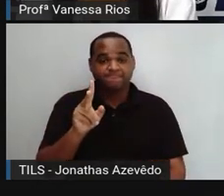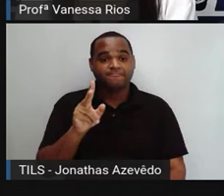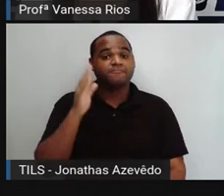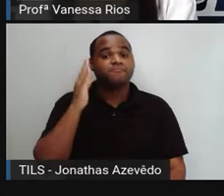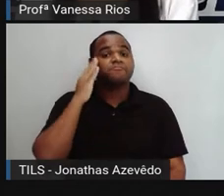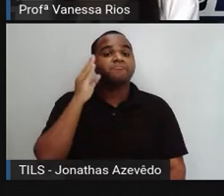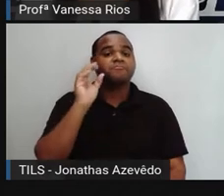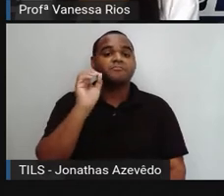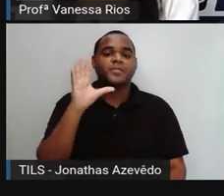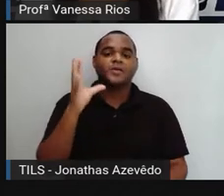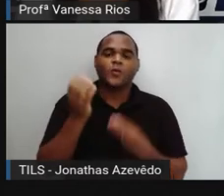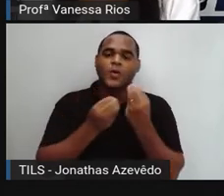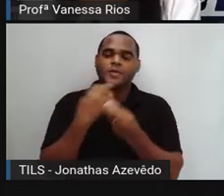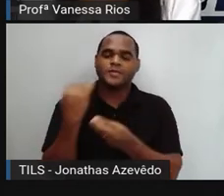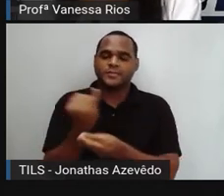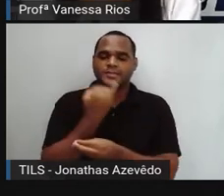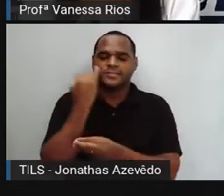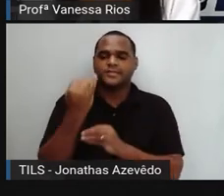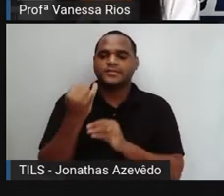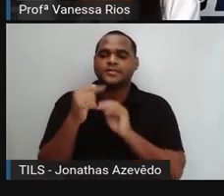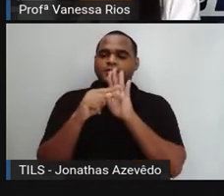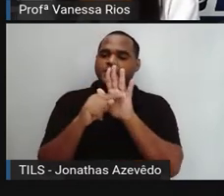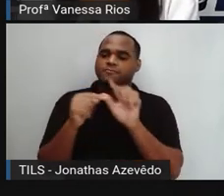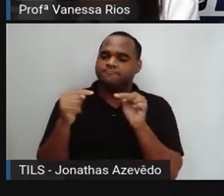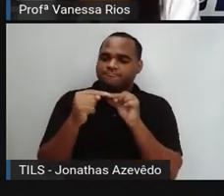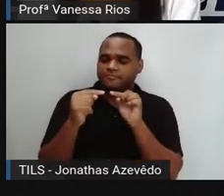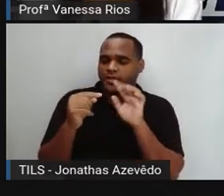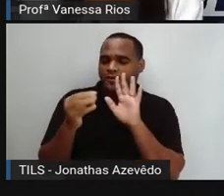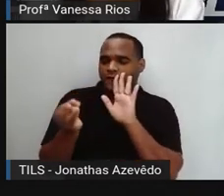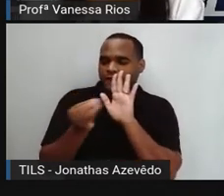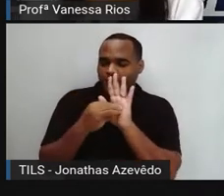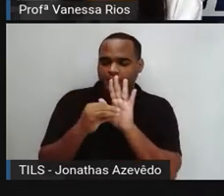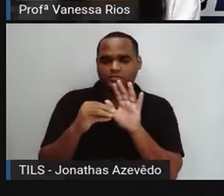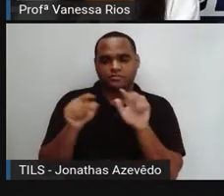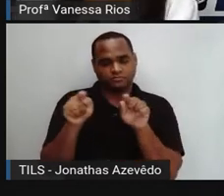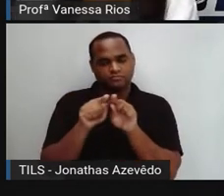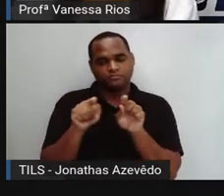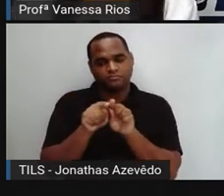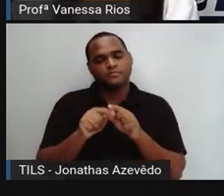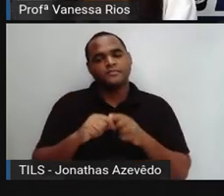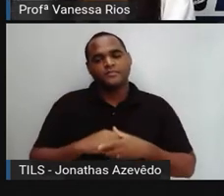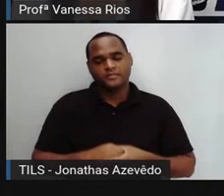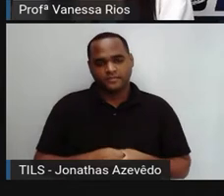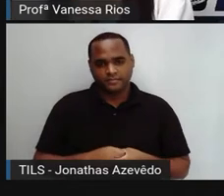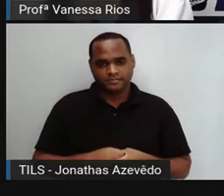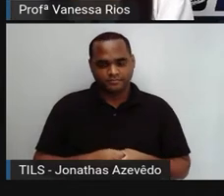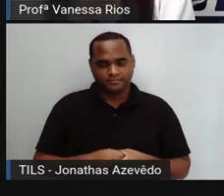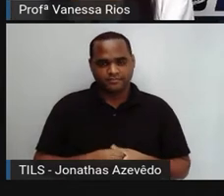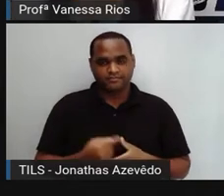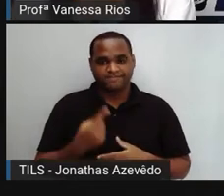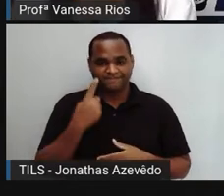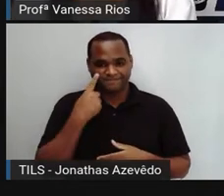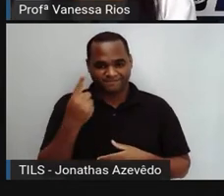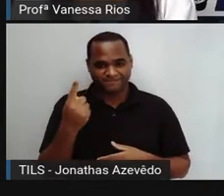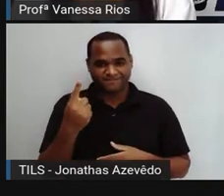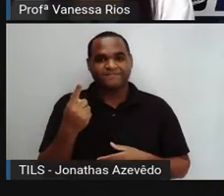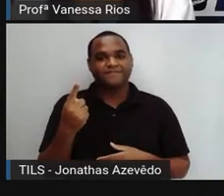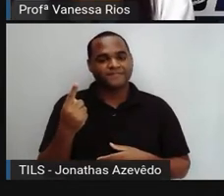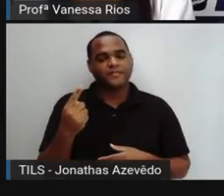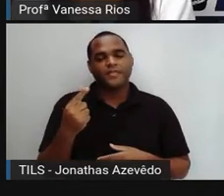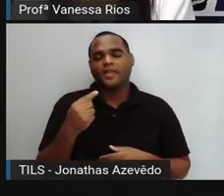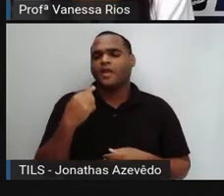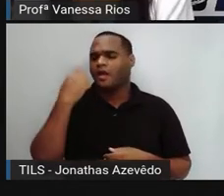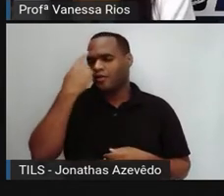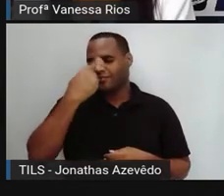Entendendo aí toda a sua importância como um registro, uma forma de registro. Então, olhem só. Qual é a expressão do